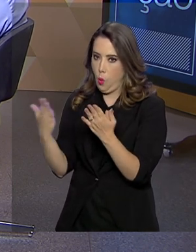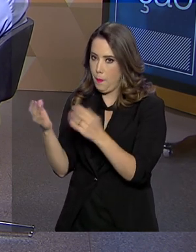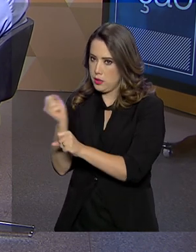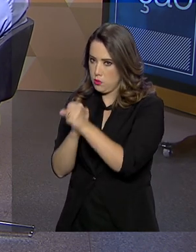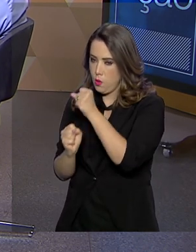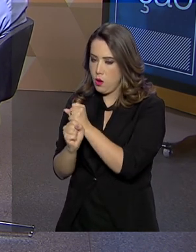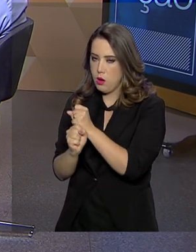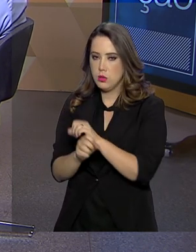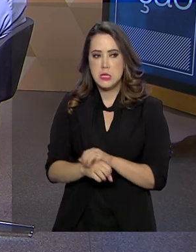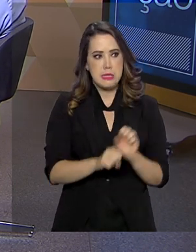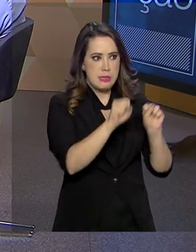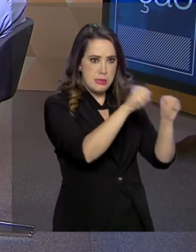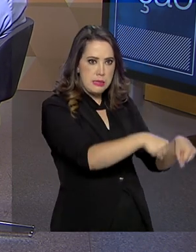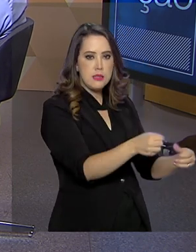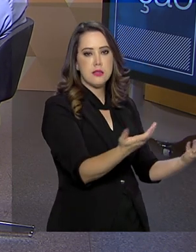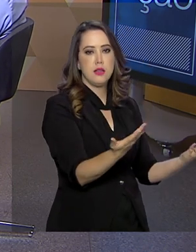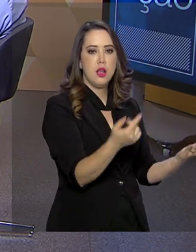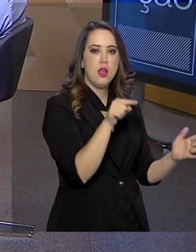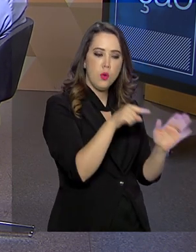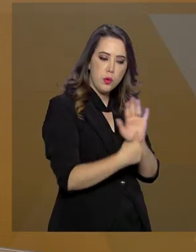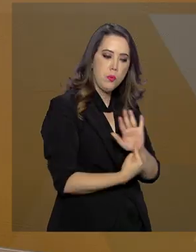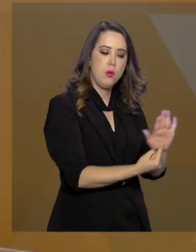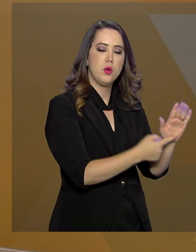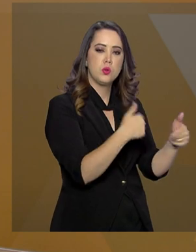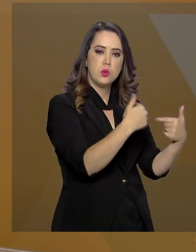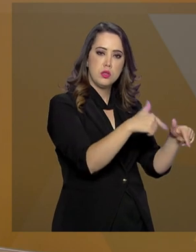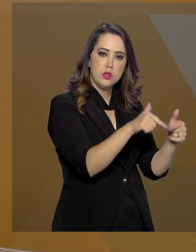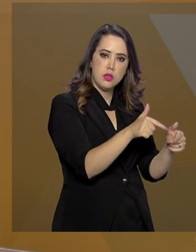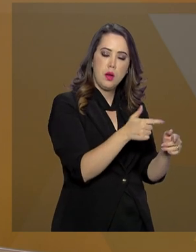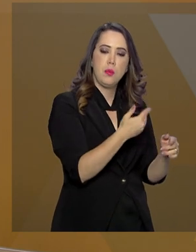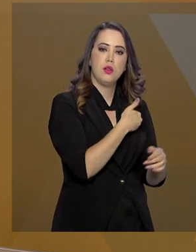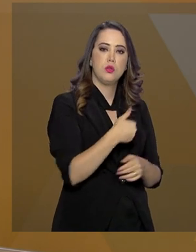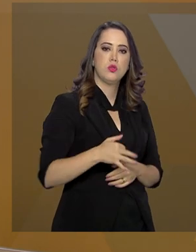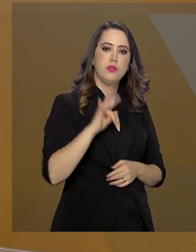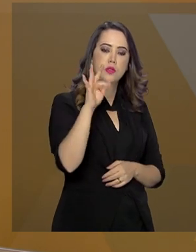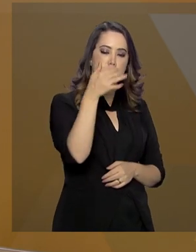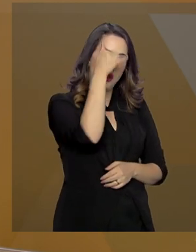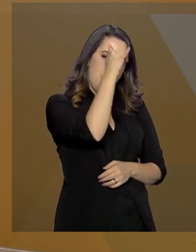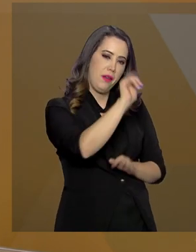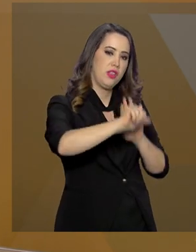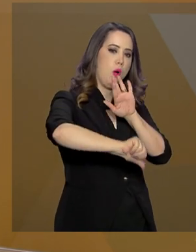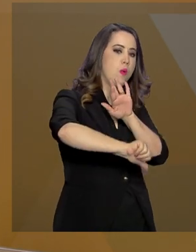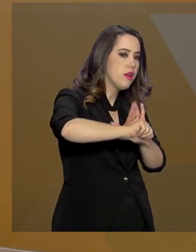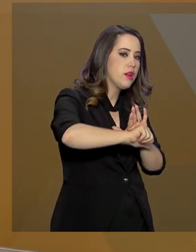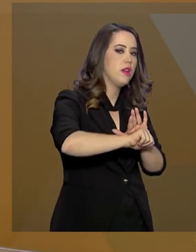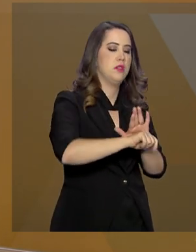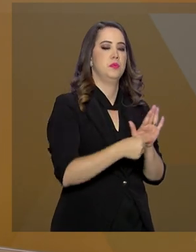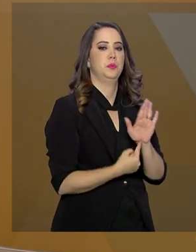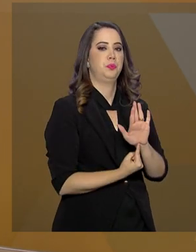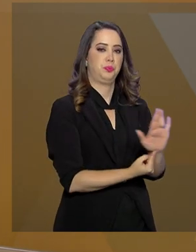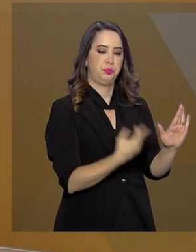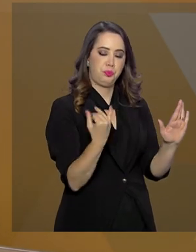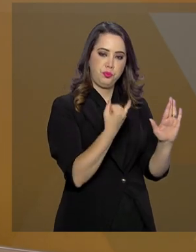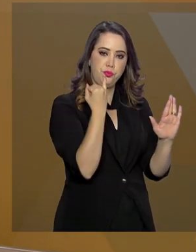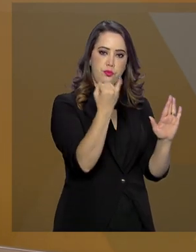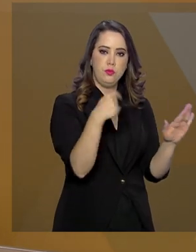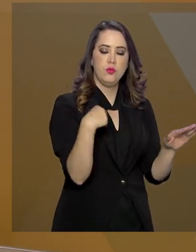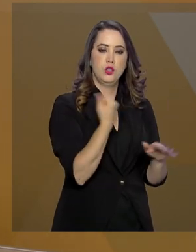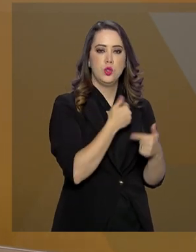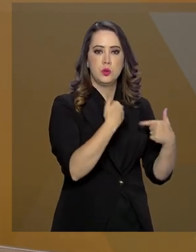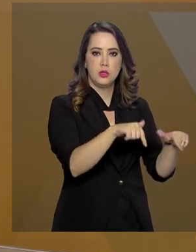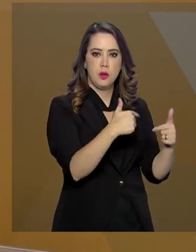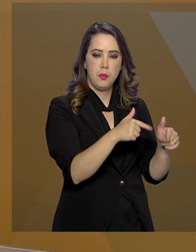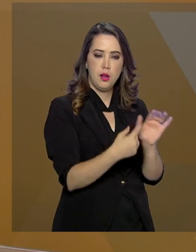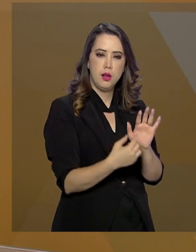reflexo do que está sendo feito pelo governo federal nessa ação contra o crime. Os reflexos são bastante significativos. Além das operações que foram